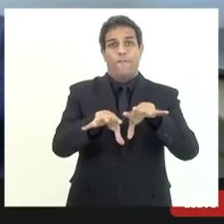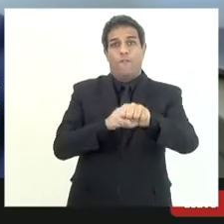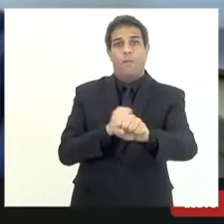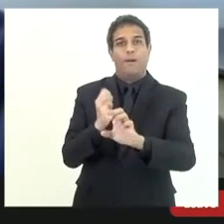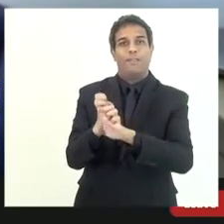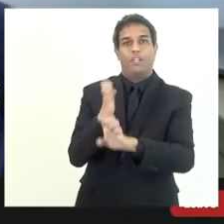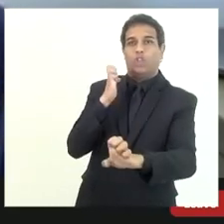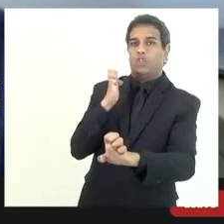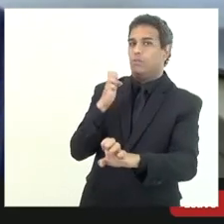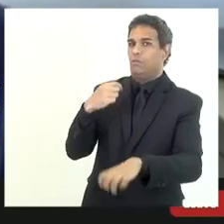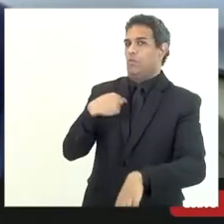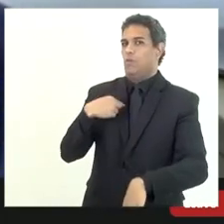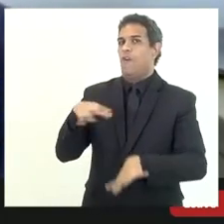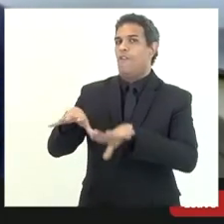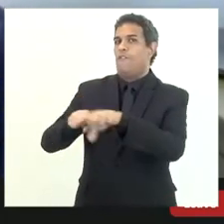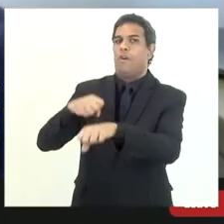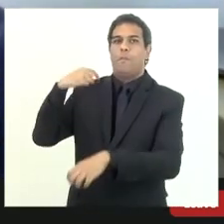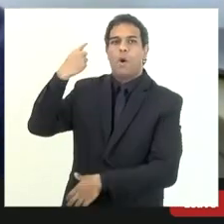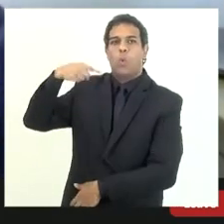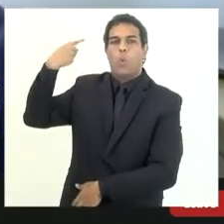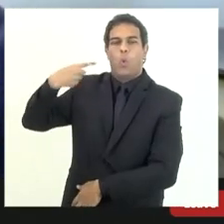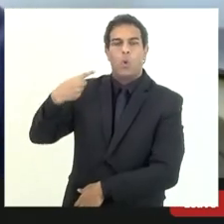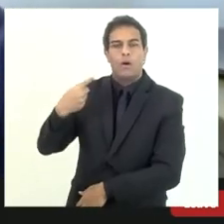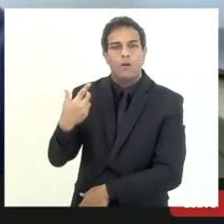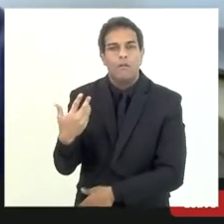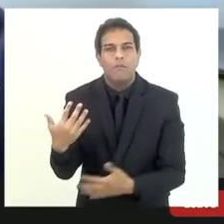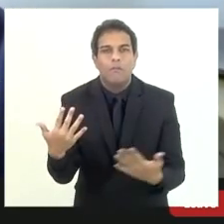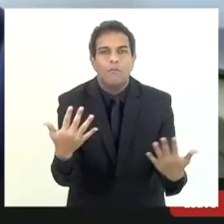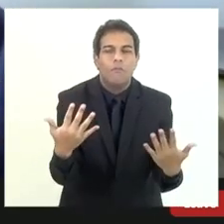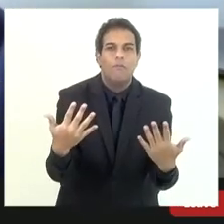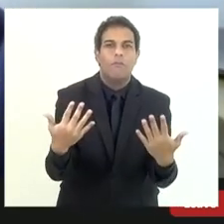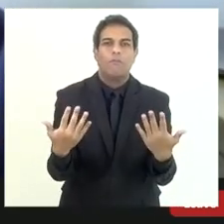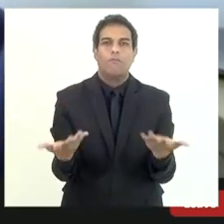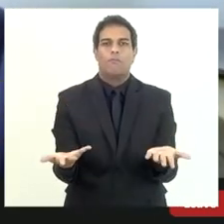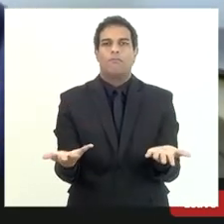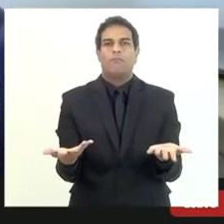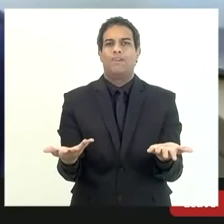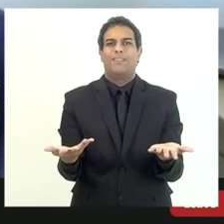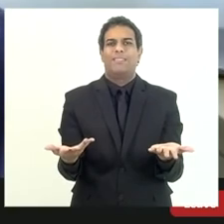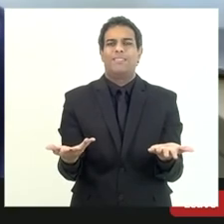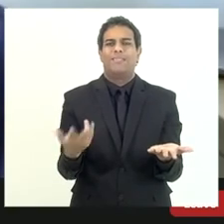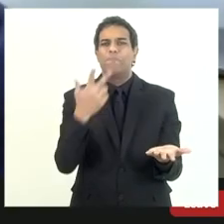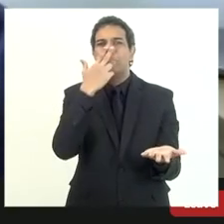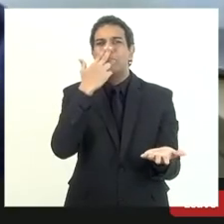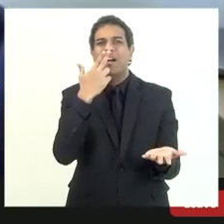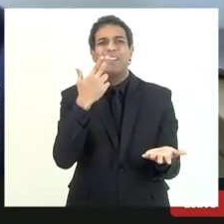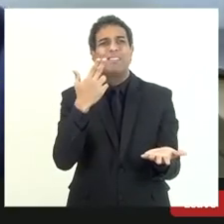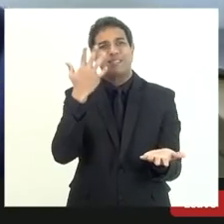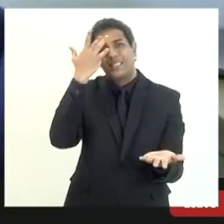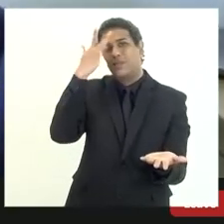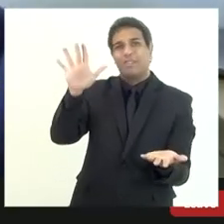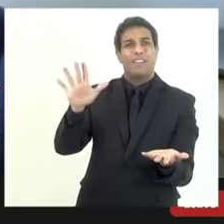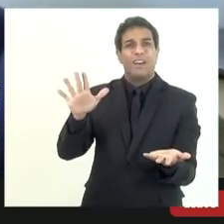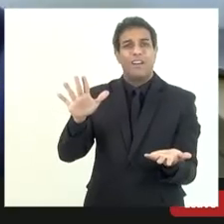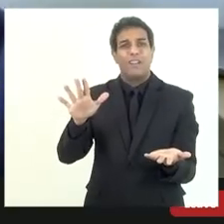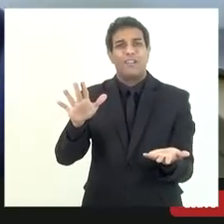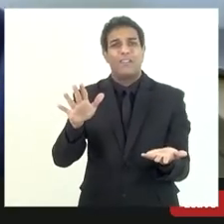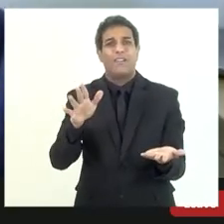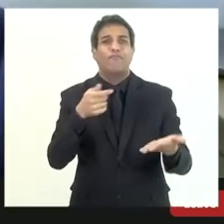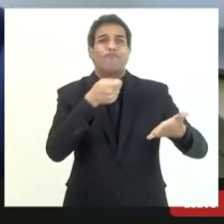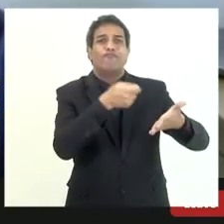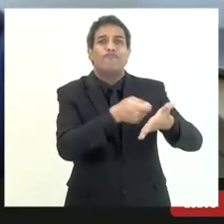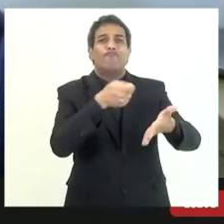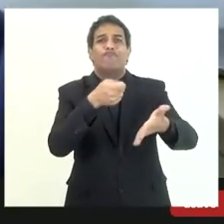sou advogado mas é quase como fosse um litigante de uma fé você vai recorrendo